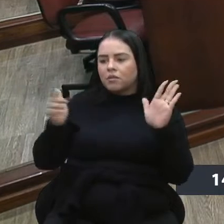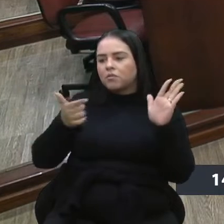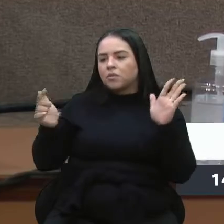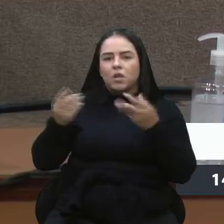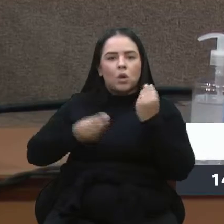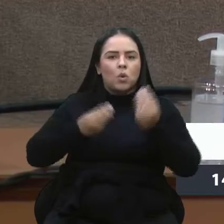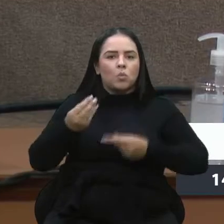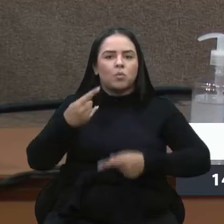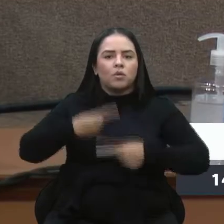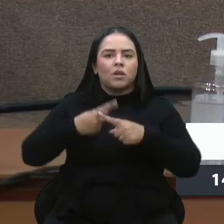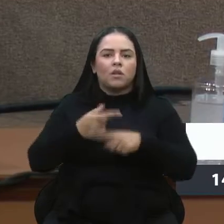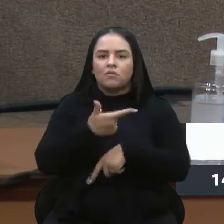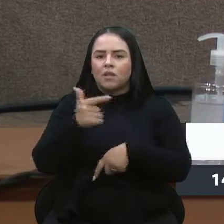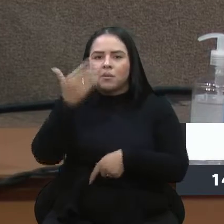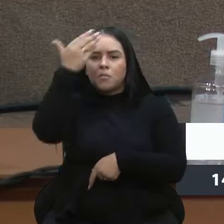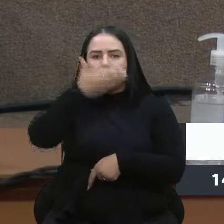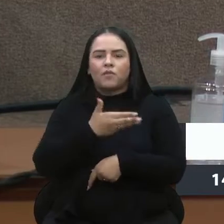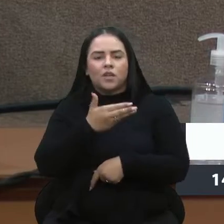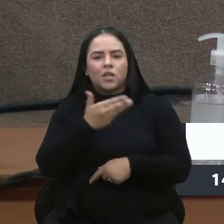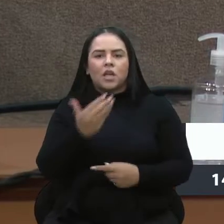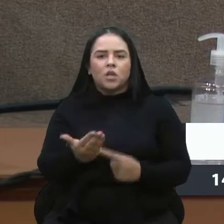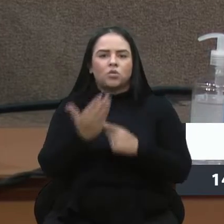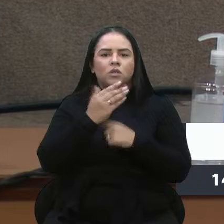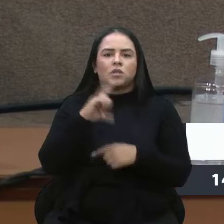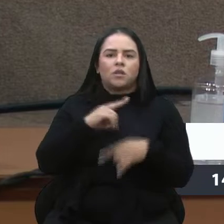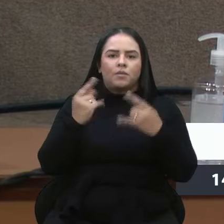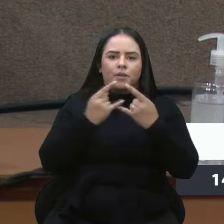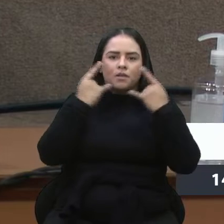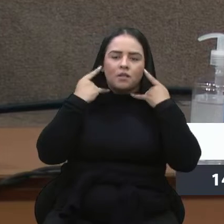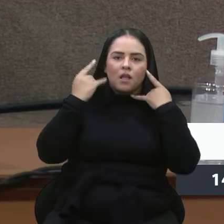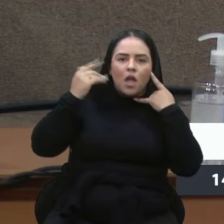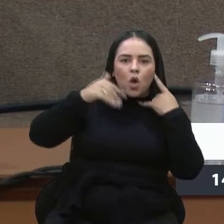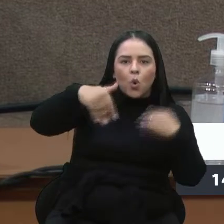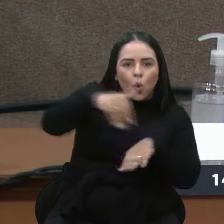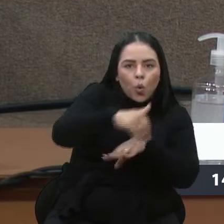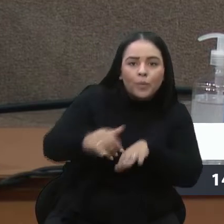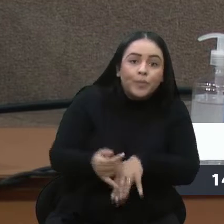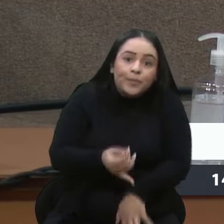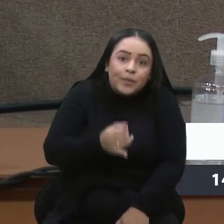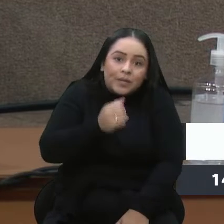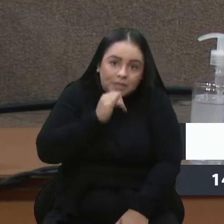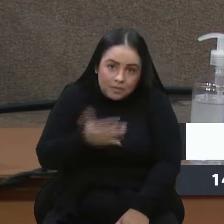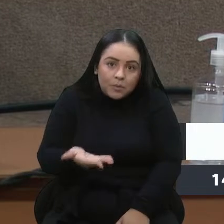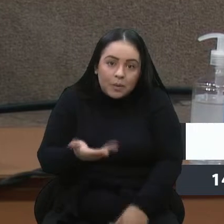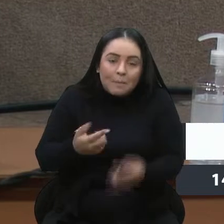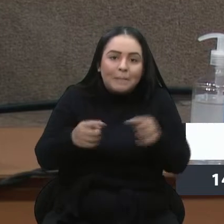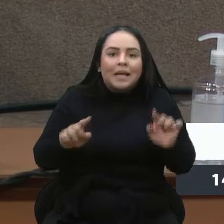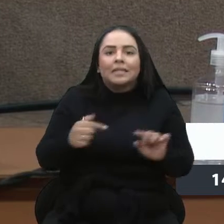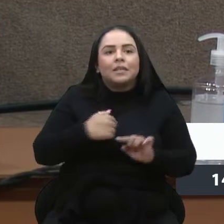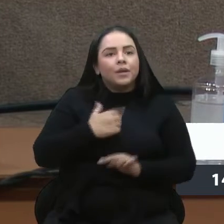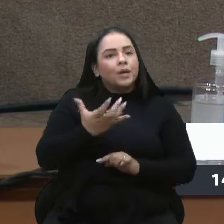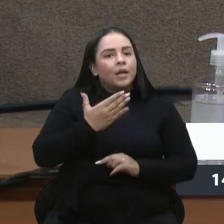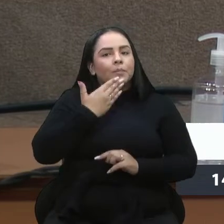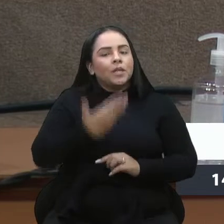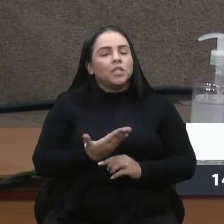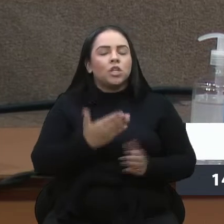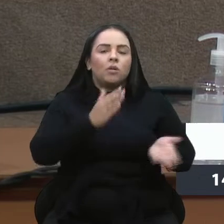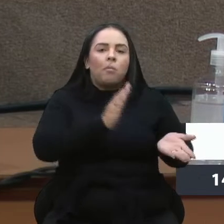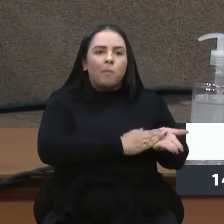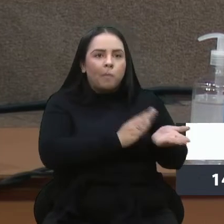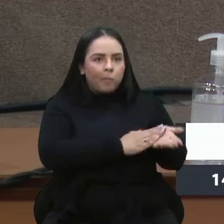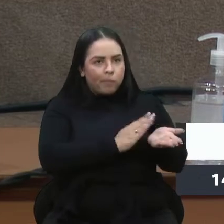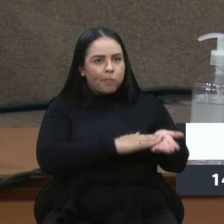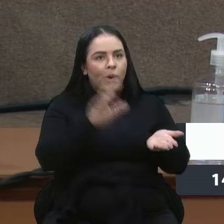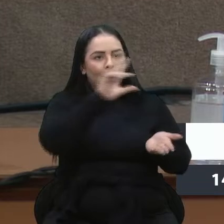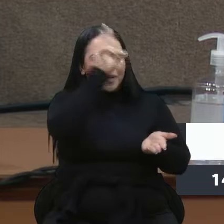não existe nada que comprove, que ajuda alguma coisa, tu usar um pano na boca na rua, por exemplo. Mas eu gostaria de cobrar o prefeito, e aqui já fazer